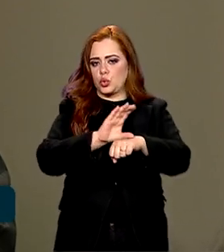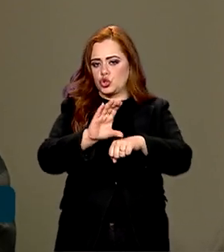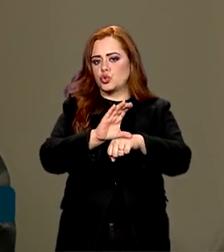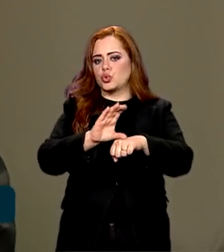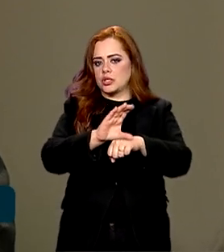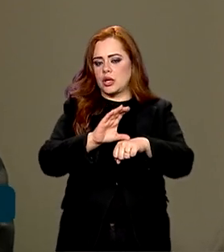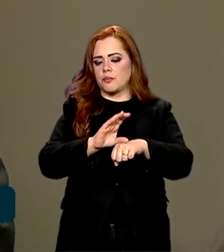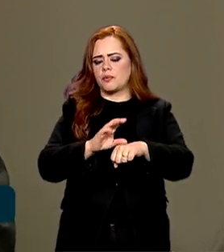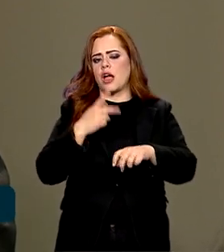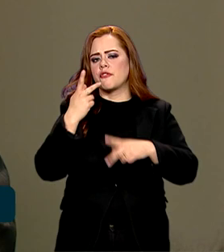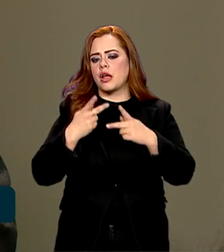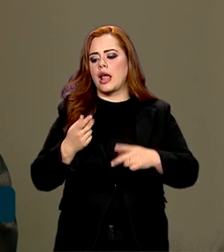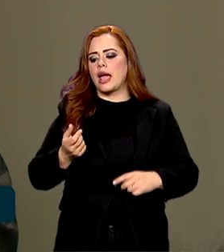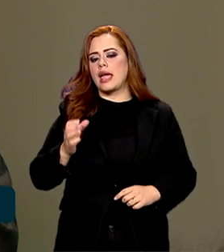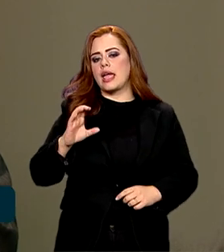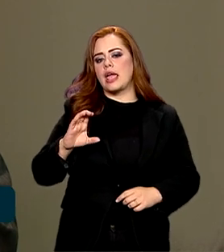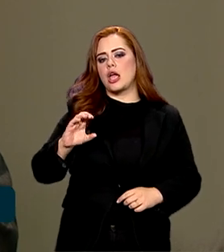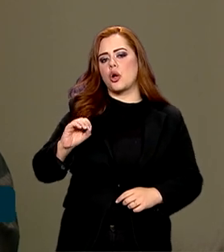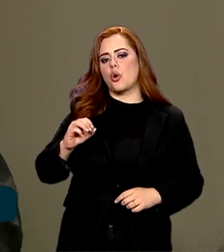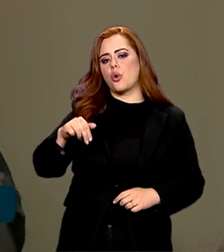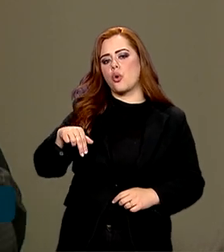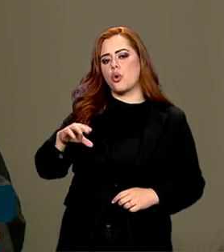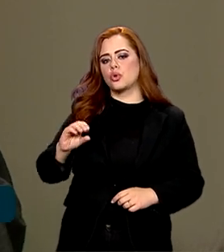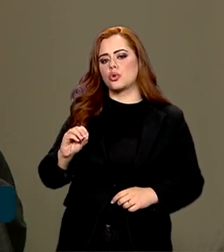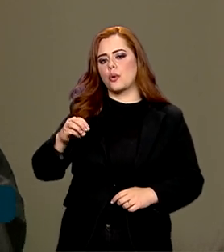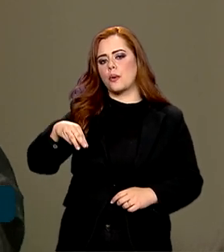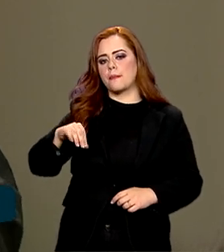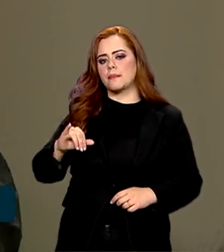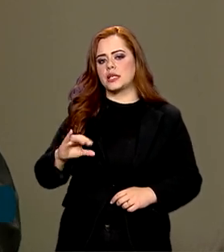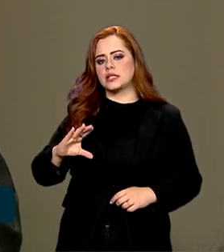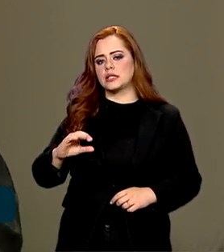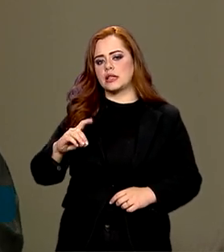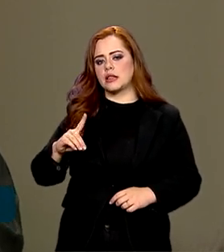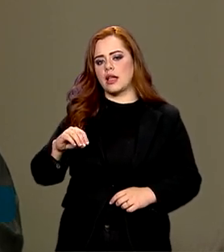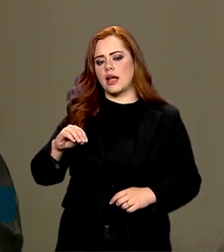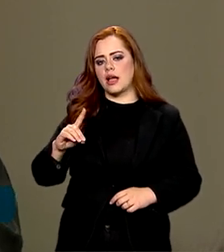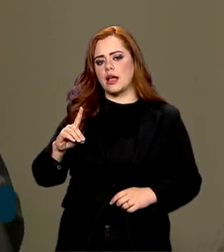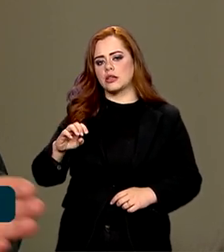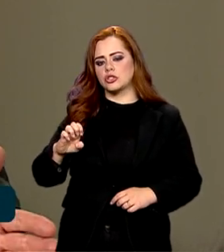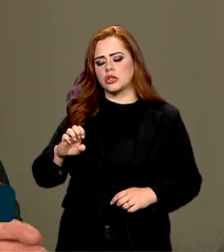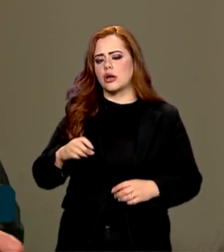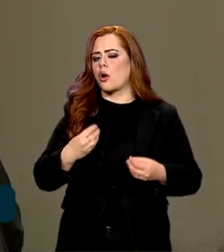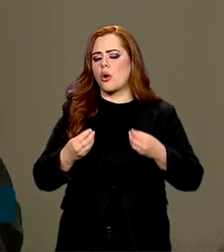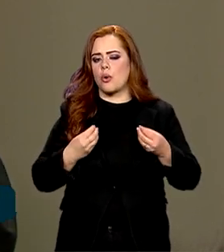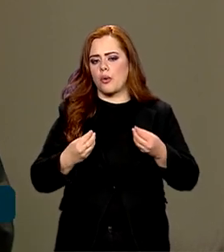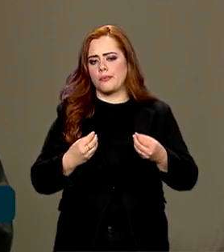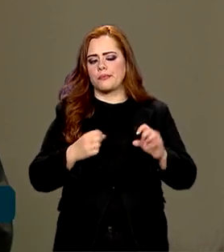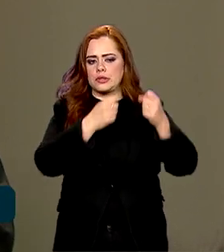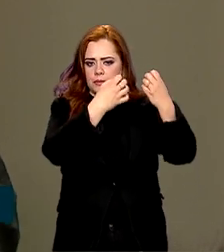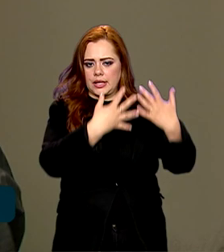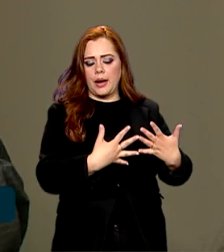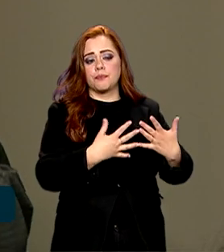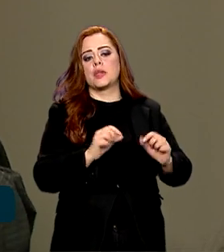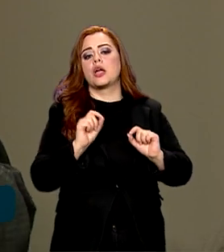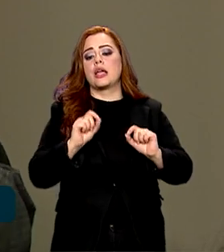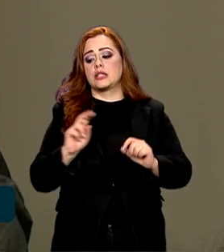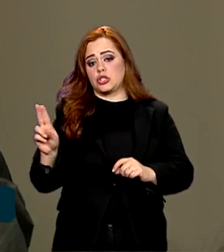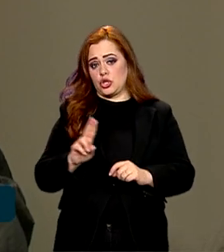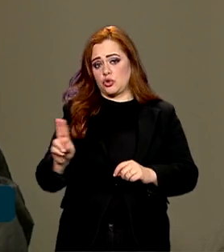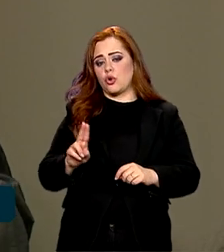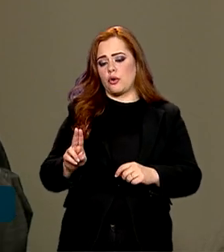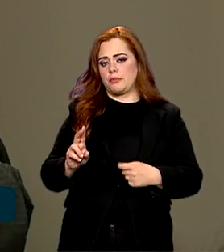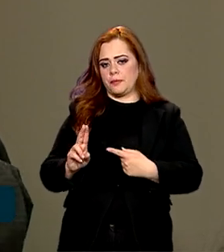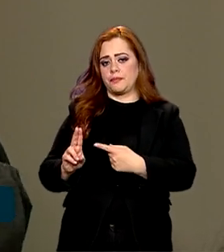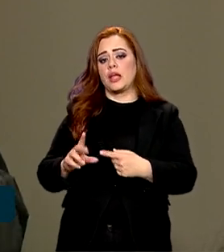economicidade, né? E esse programa obedece a essa economicidade que está na Constituição, que é todo o bem